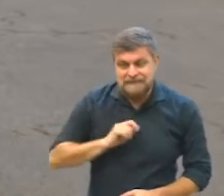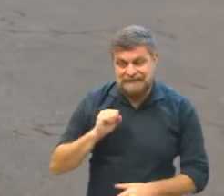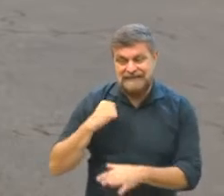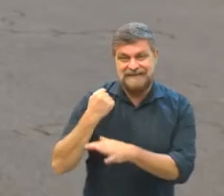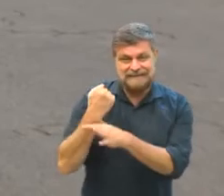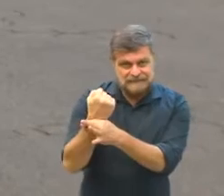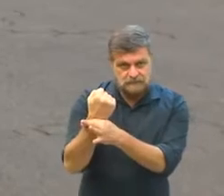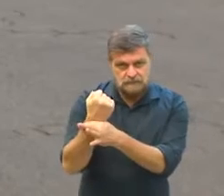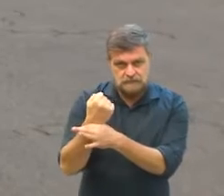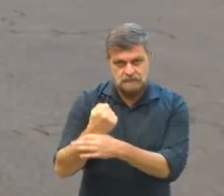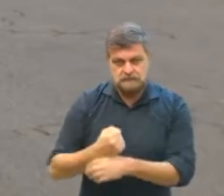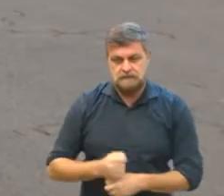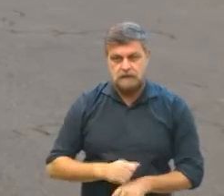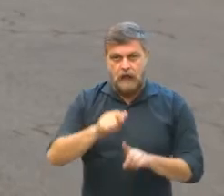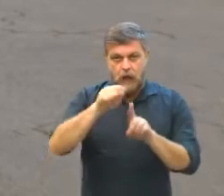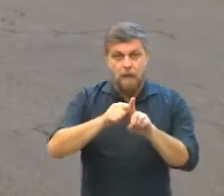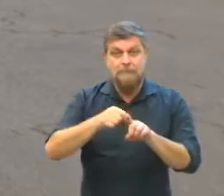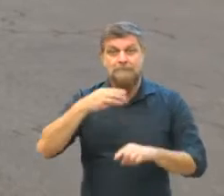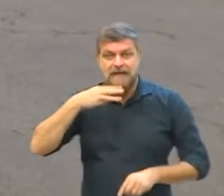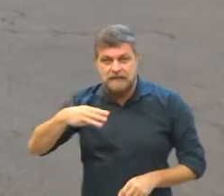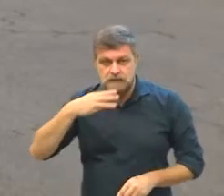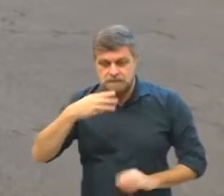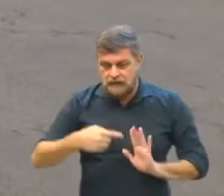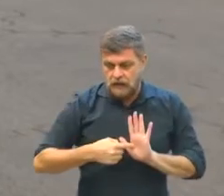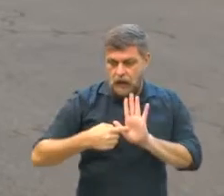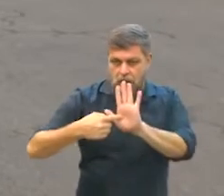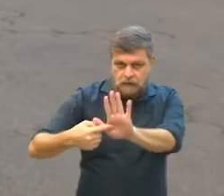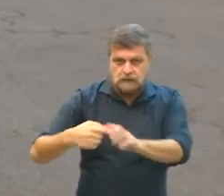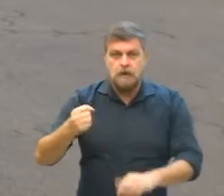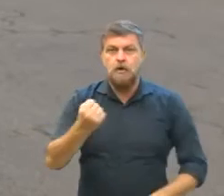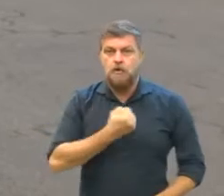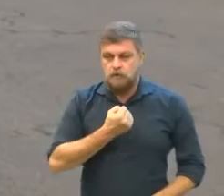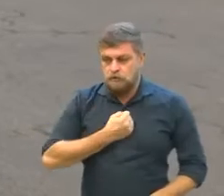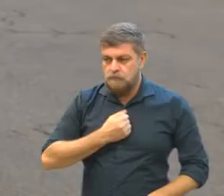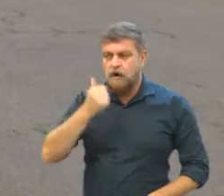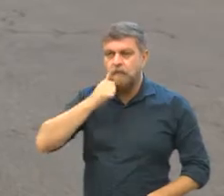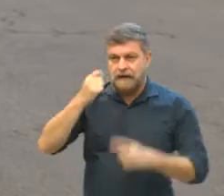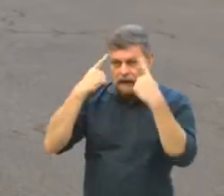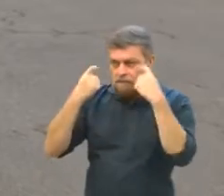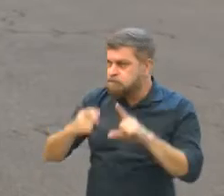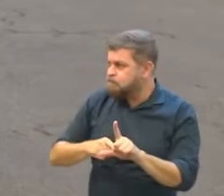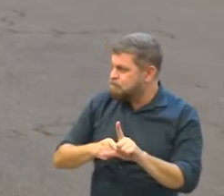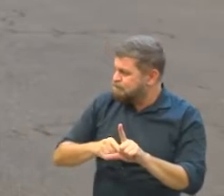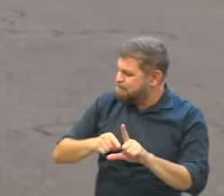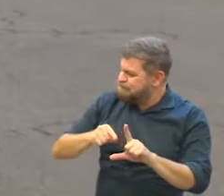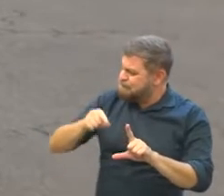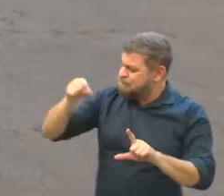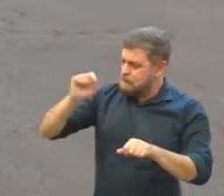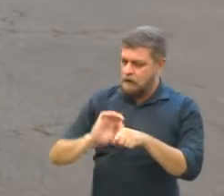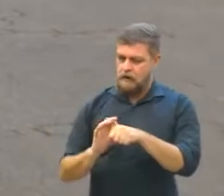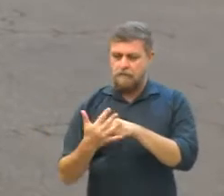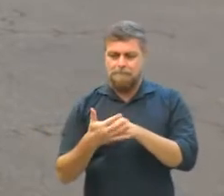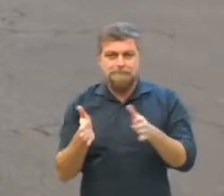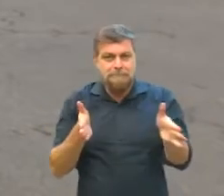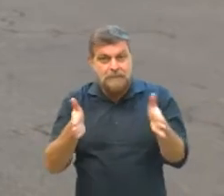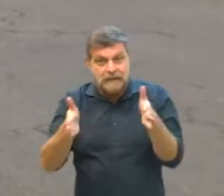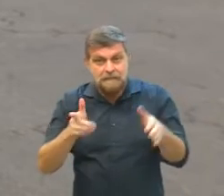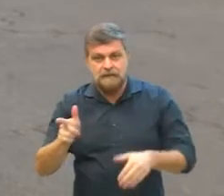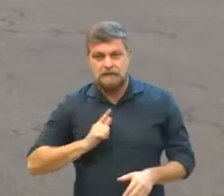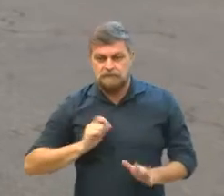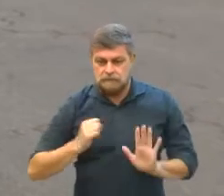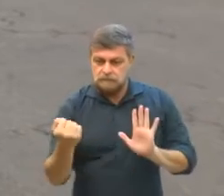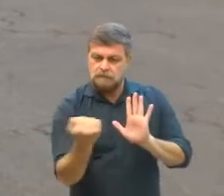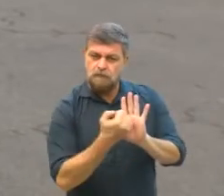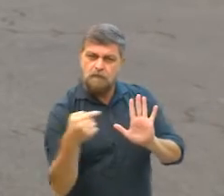observatórios da segurança lançado neste mês de março revela um aumento da violência contra a mulher durante a pandemia.